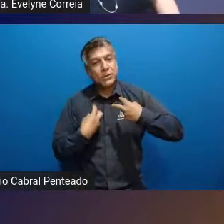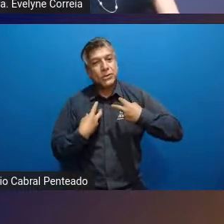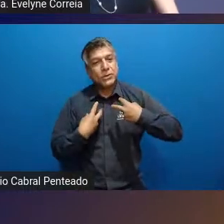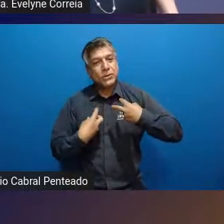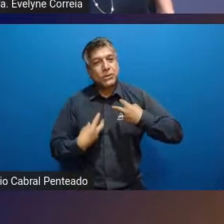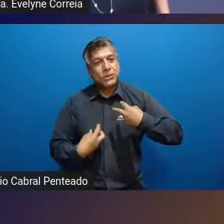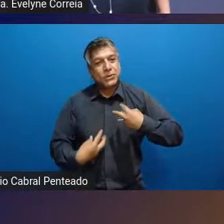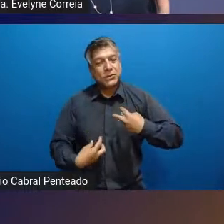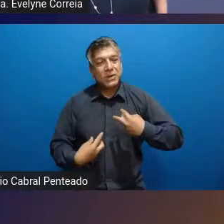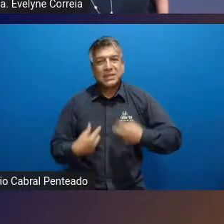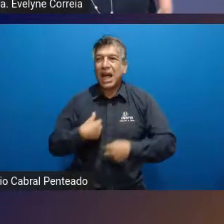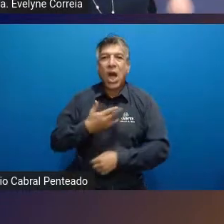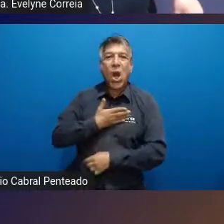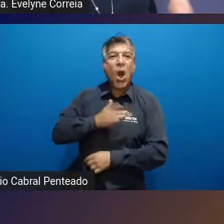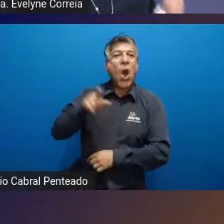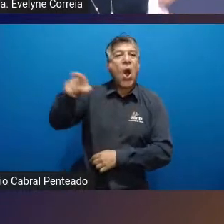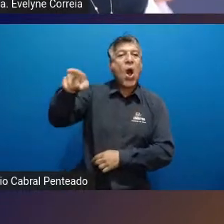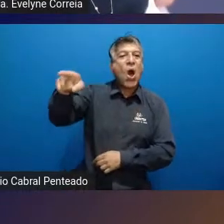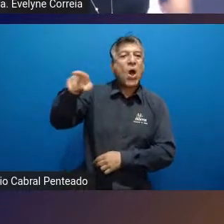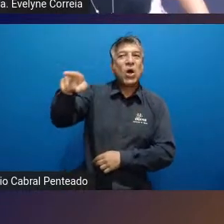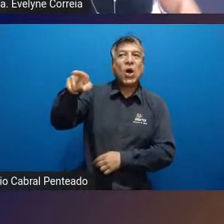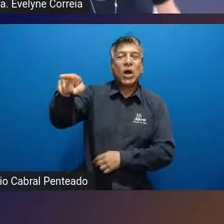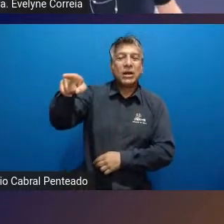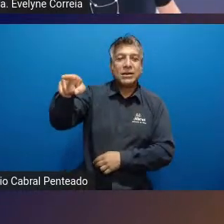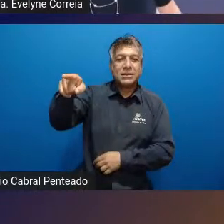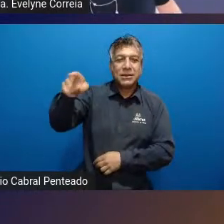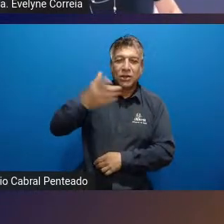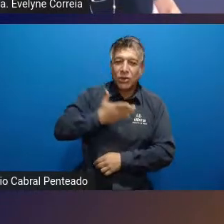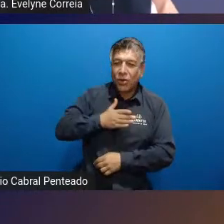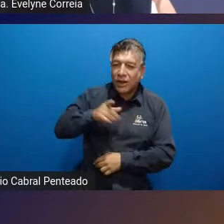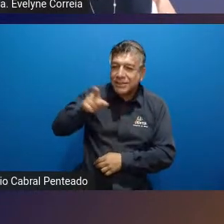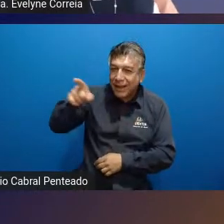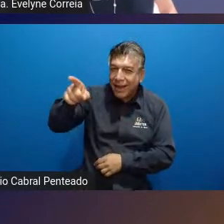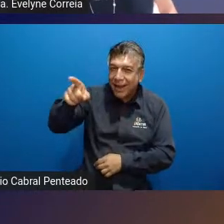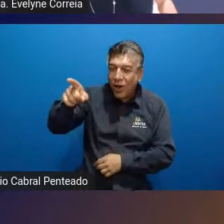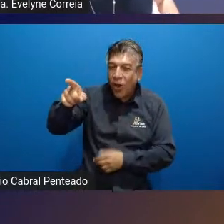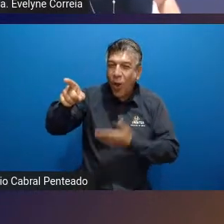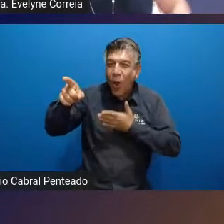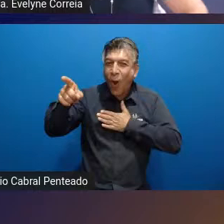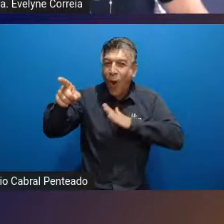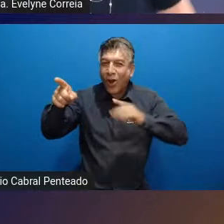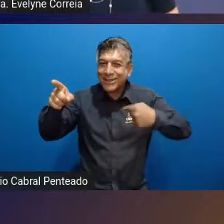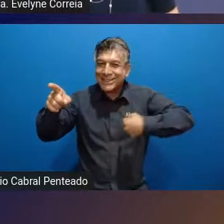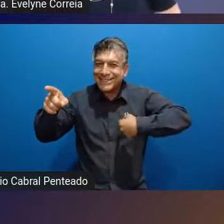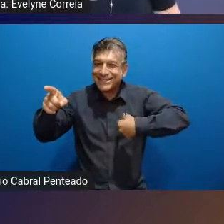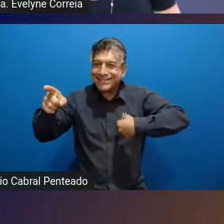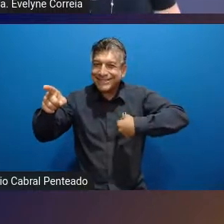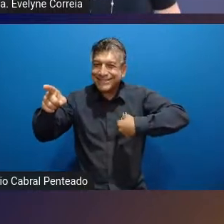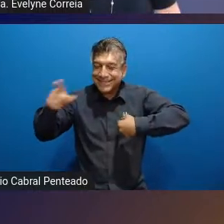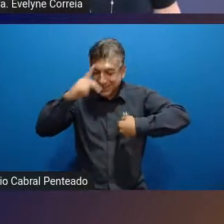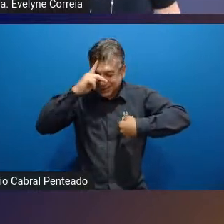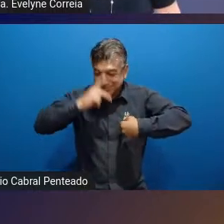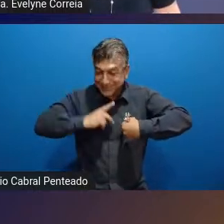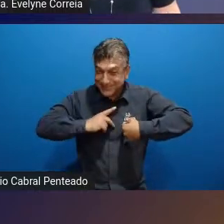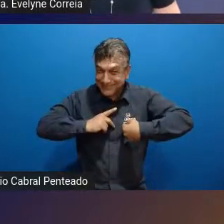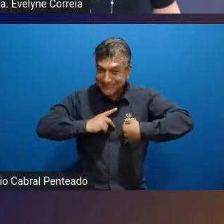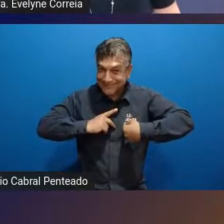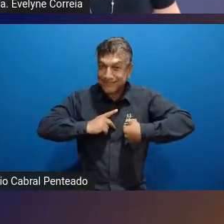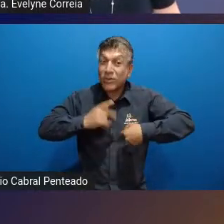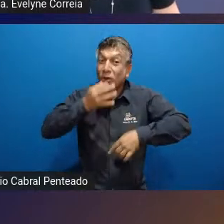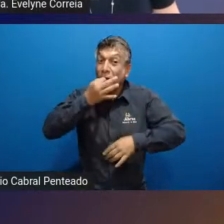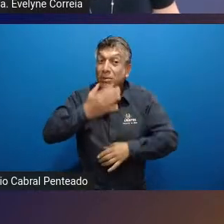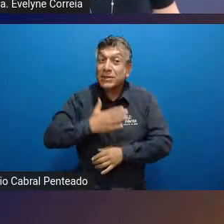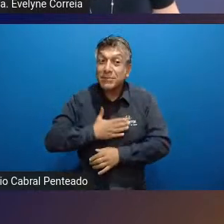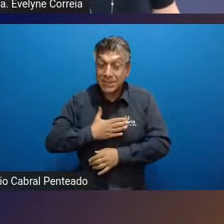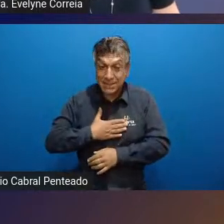que a gente não gosta da outra pessoa, às vezes é o que está dentro da gente e a gente ainda não conhece, a gente ainda não se abriu para isso. Então, acho que de repente, na minha opinião,